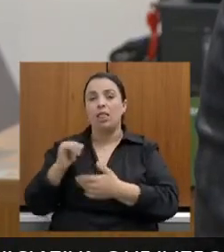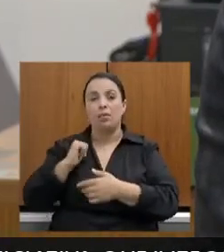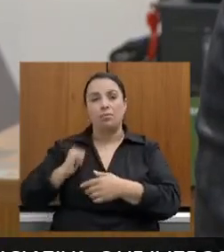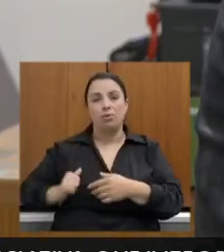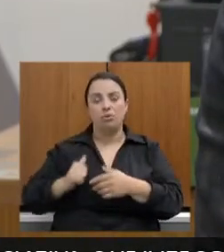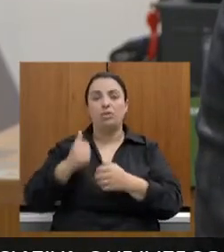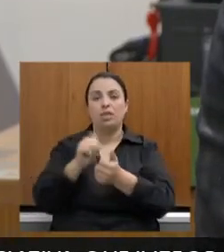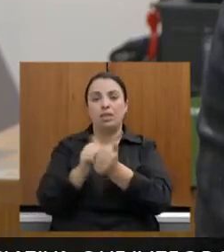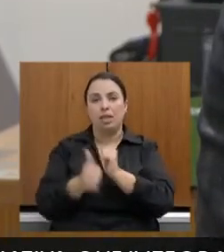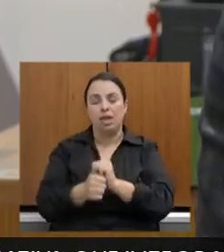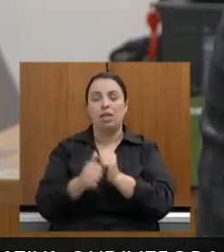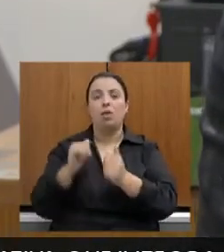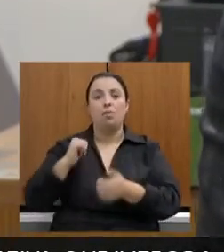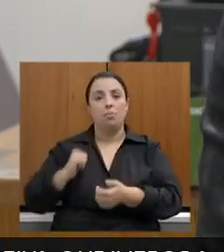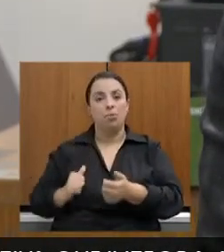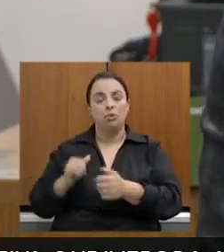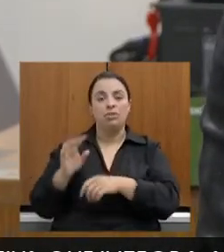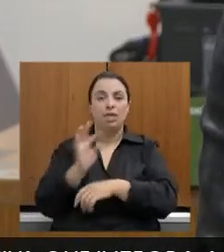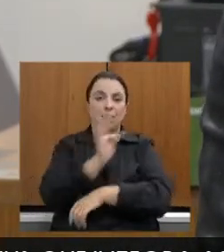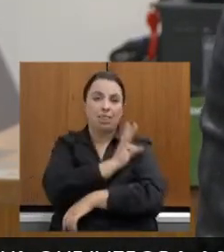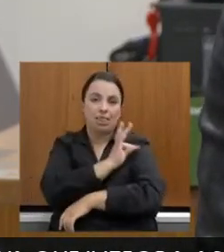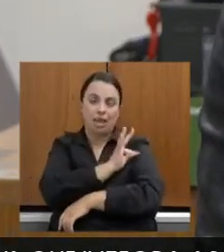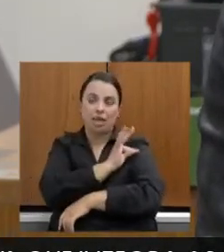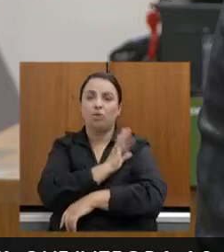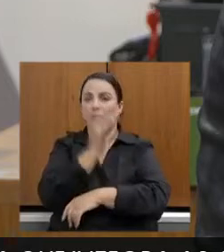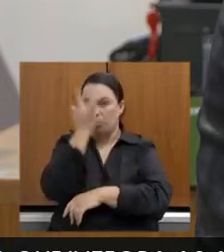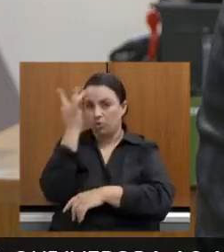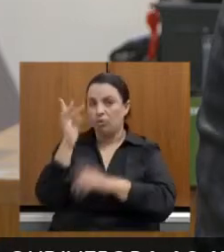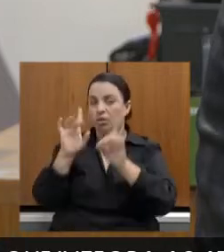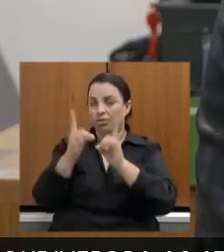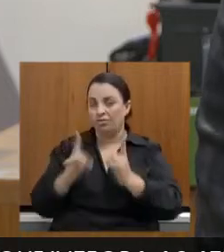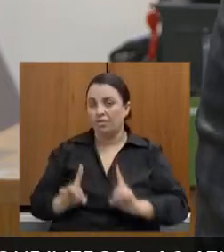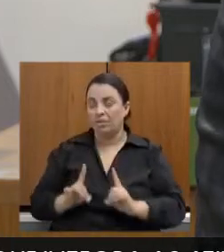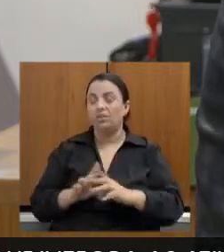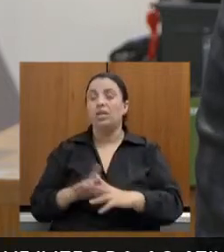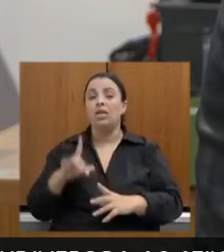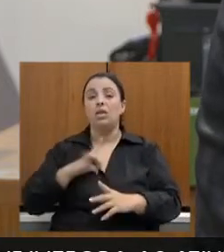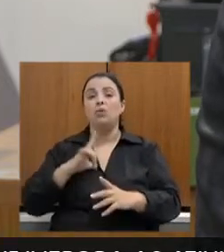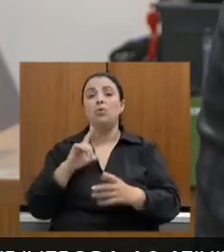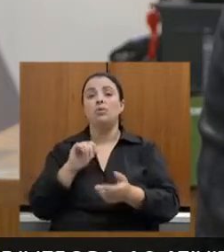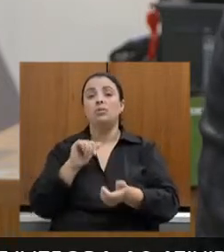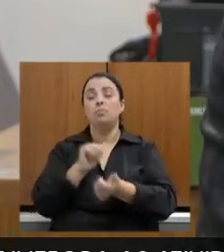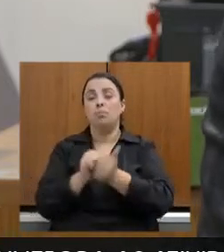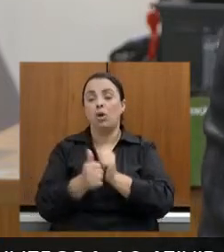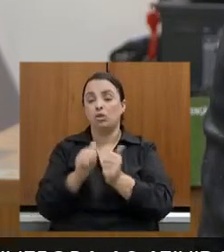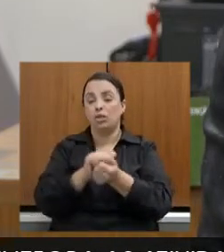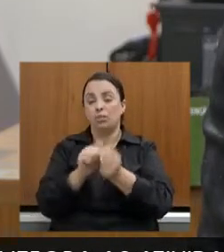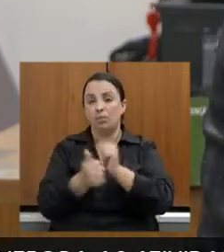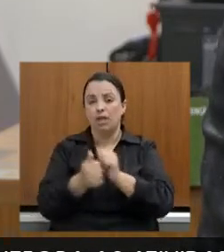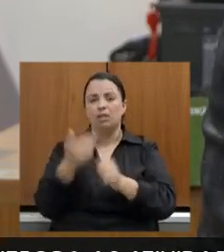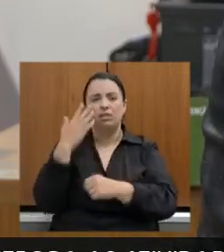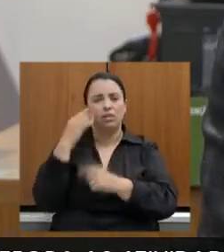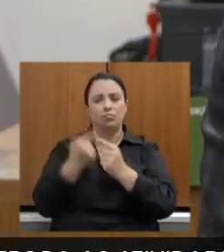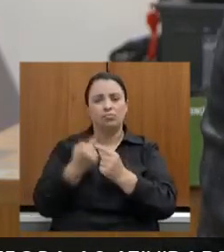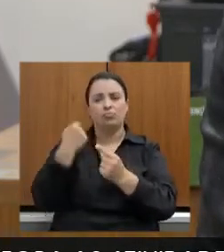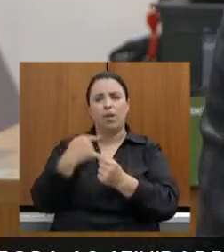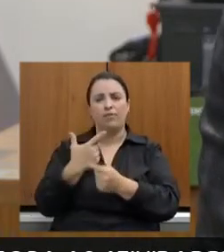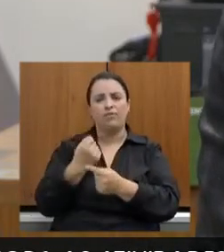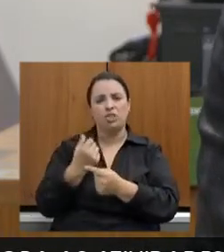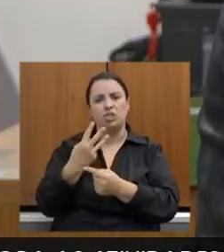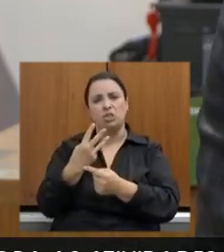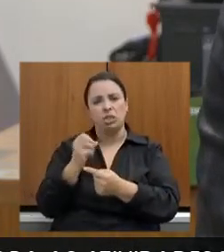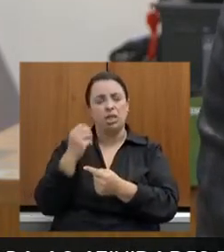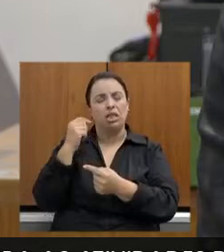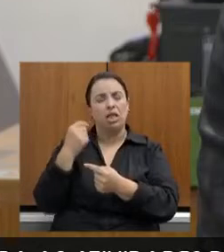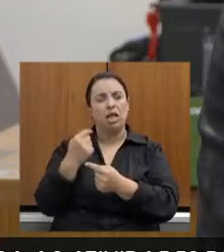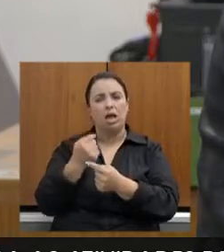o Bolsa Atleta e Bolsa Técnico, para pessoas com deficiência. E o Esporte Adaptado, a gente sabe que, nos últimos 20, 30 anos, ele teve um desenvolvimento muito